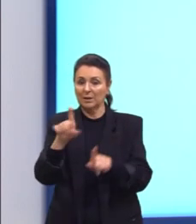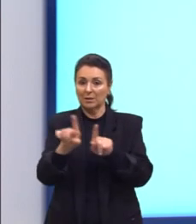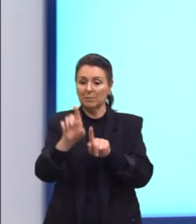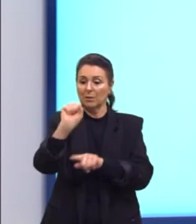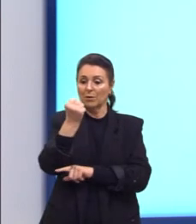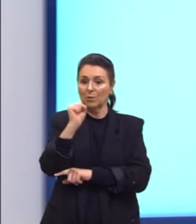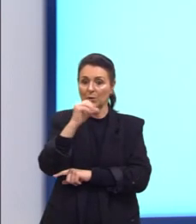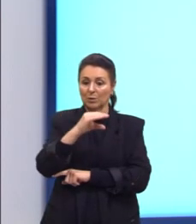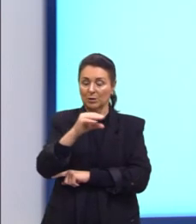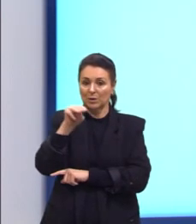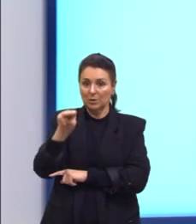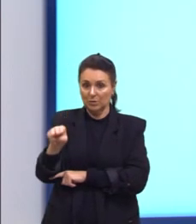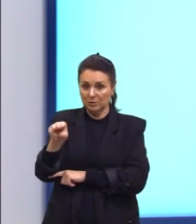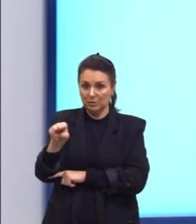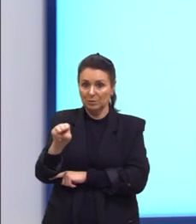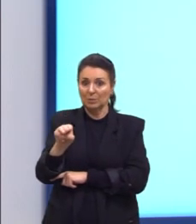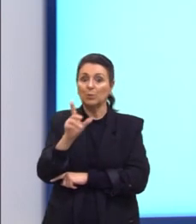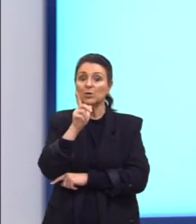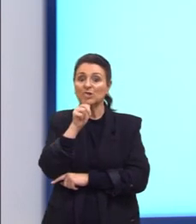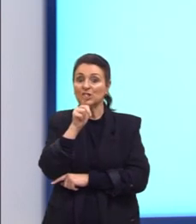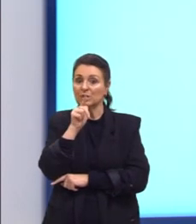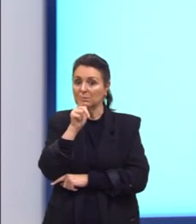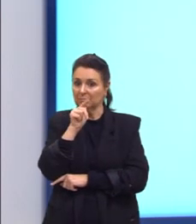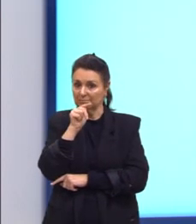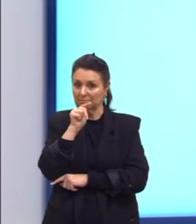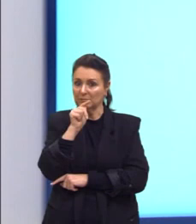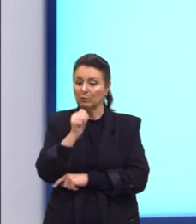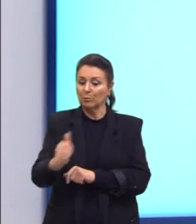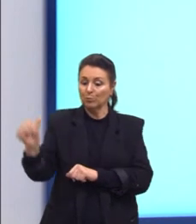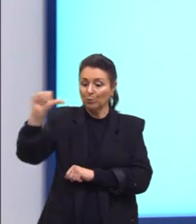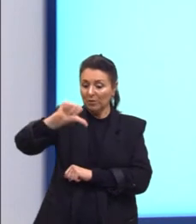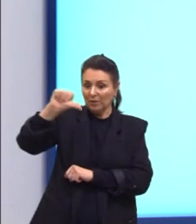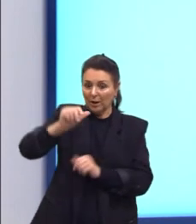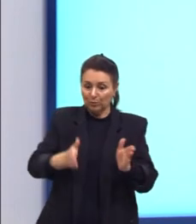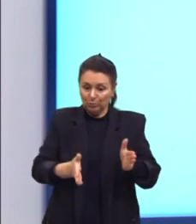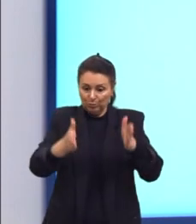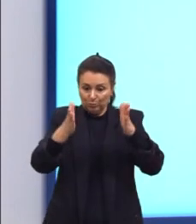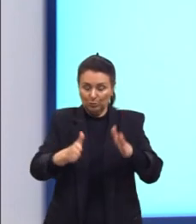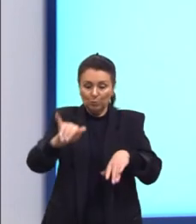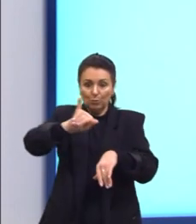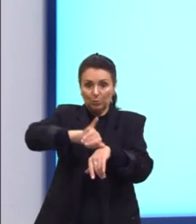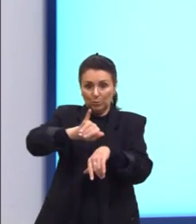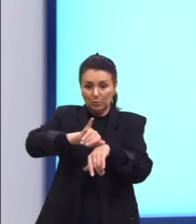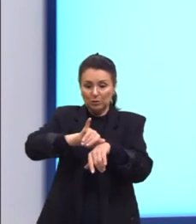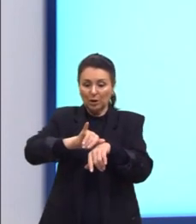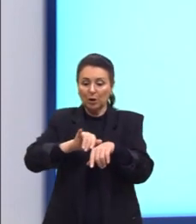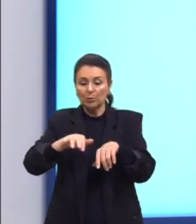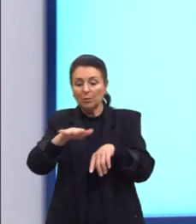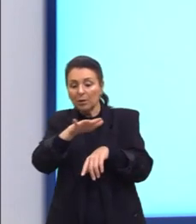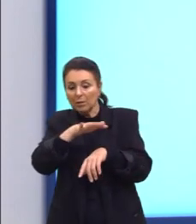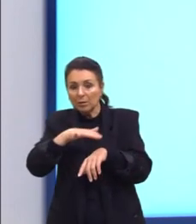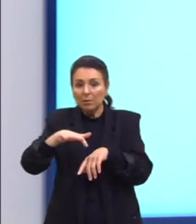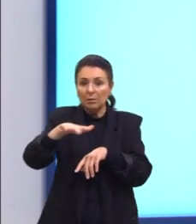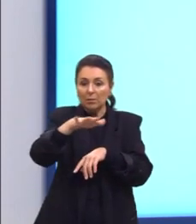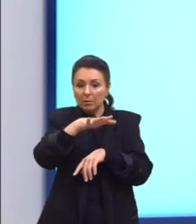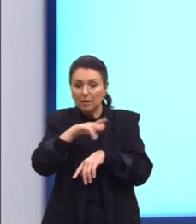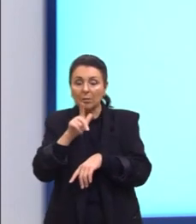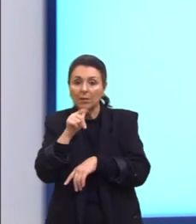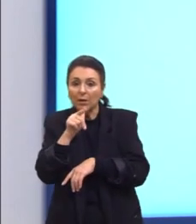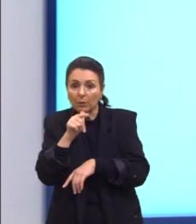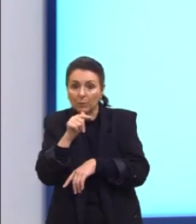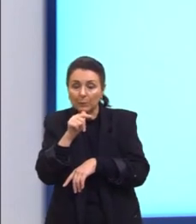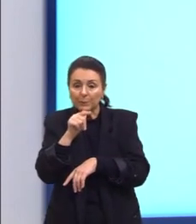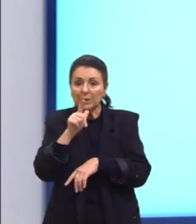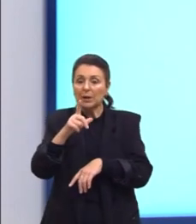8 centímetros de água que já foram adicionados, o objeto que ficou ali flutuando na superfície